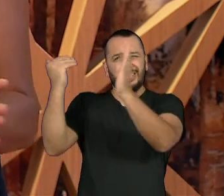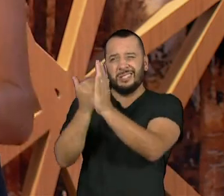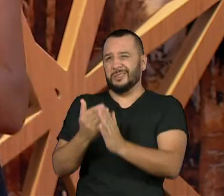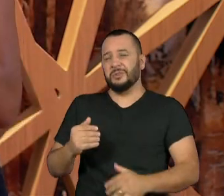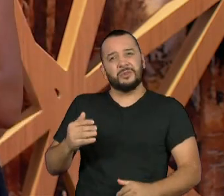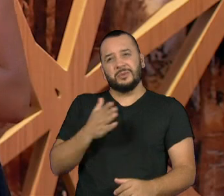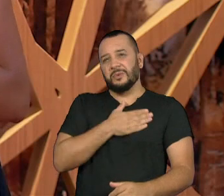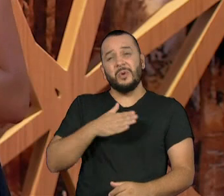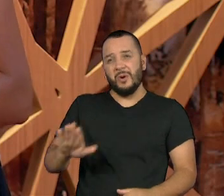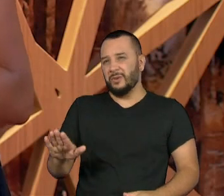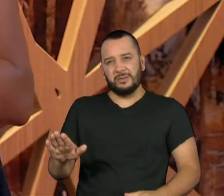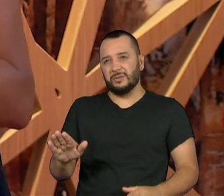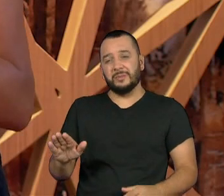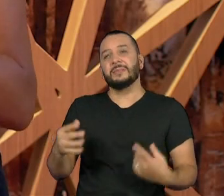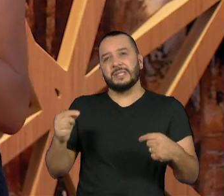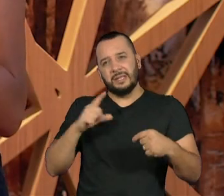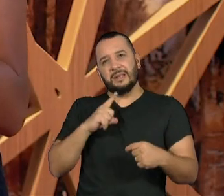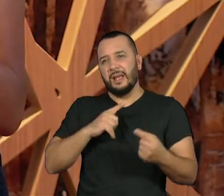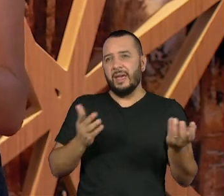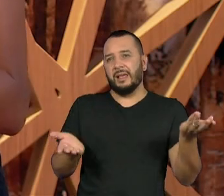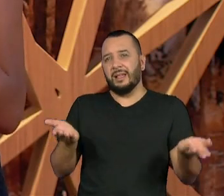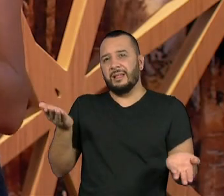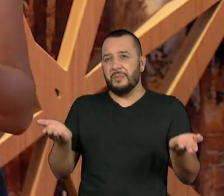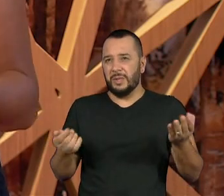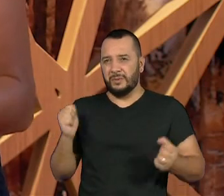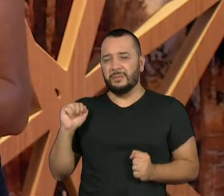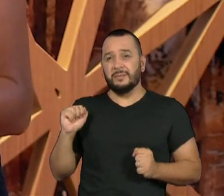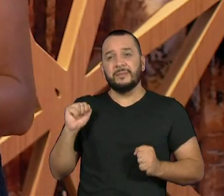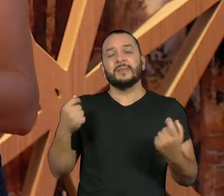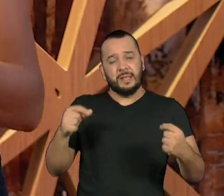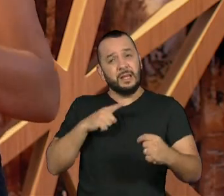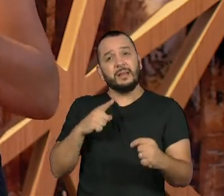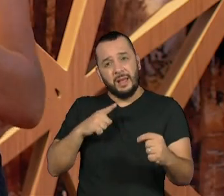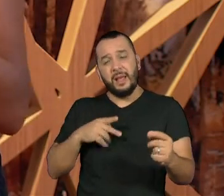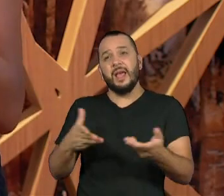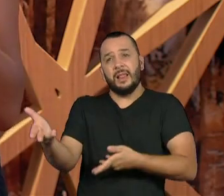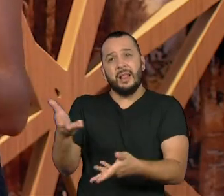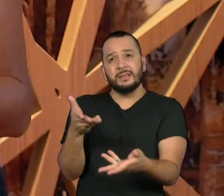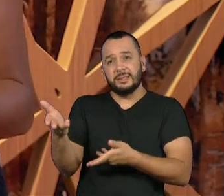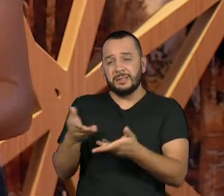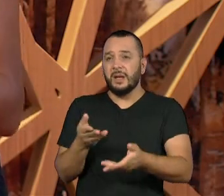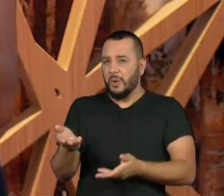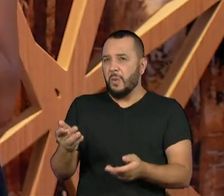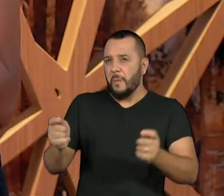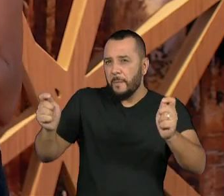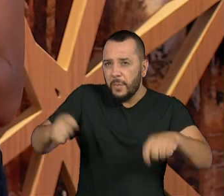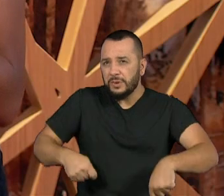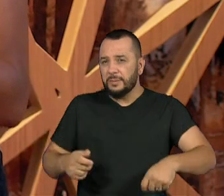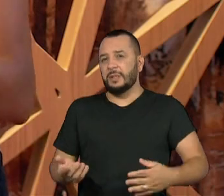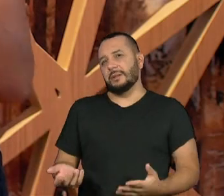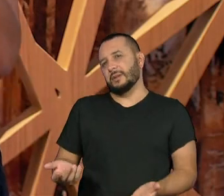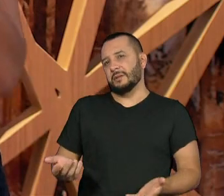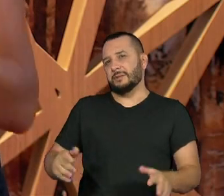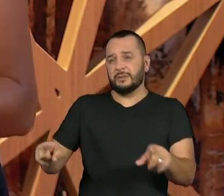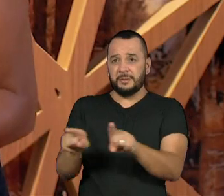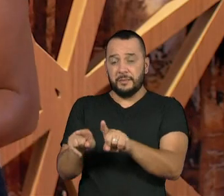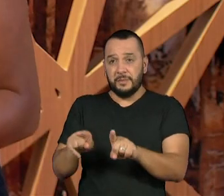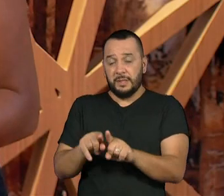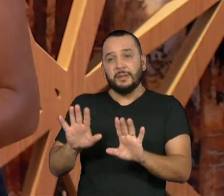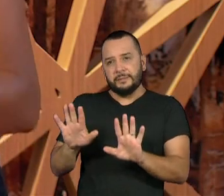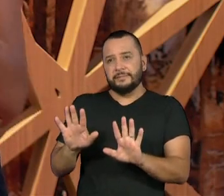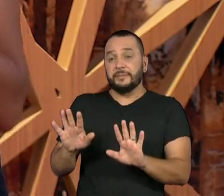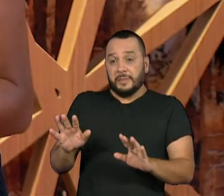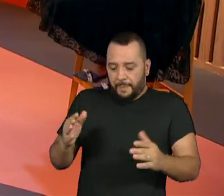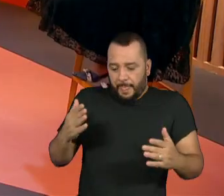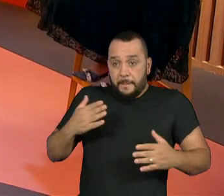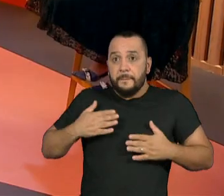lado e nem do outro. Então, criar essa relação, criar essa possibilidade é dizer que no meu corpo,